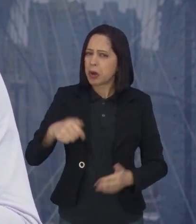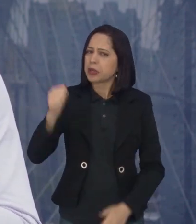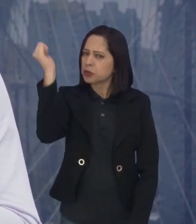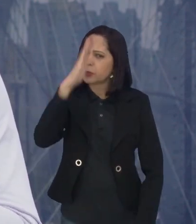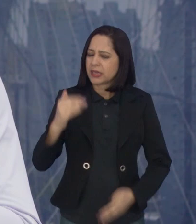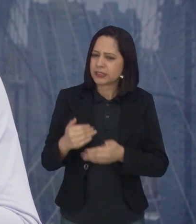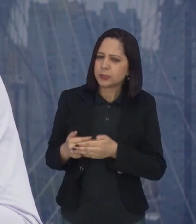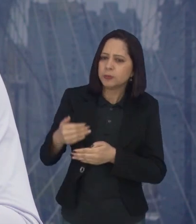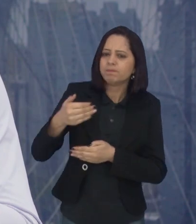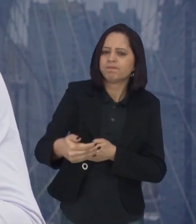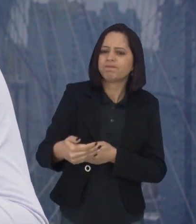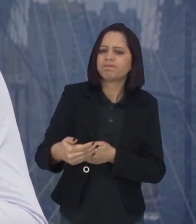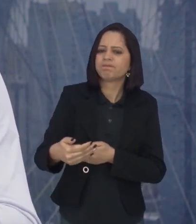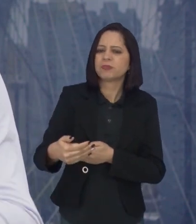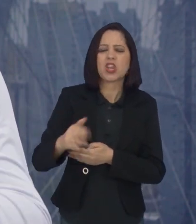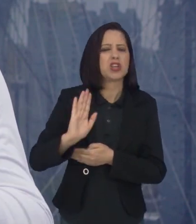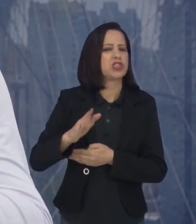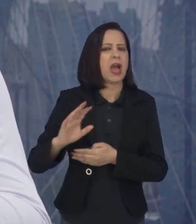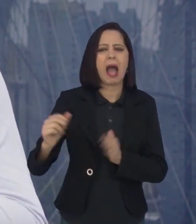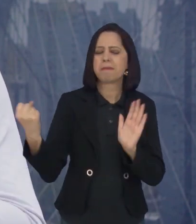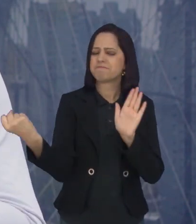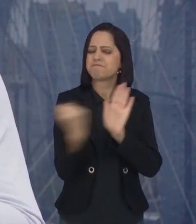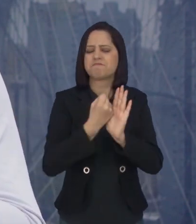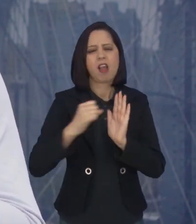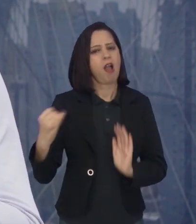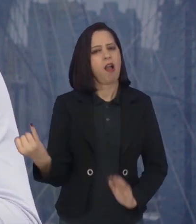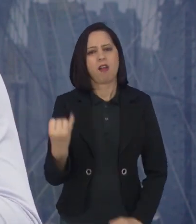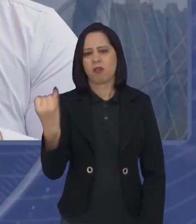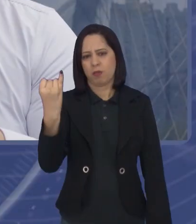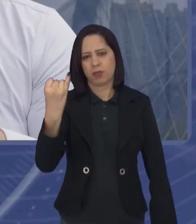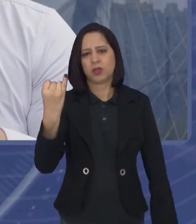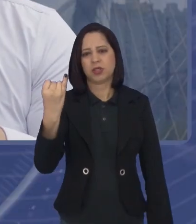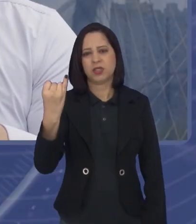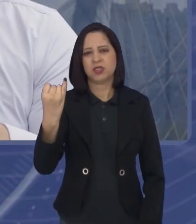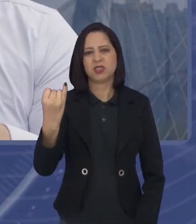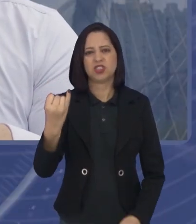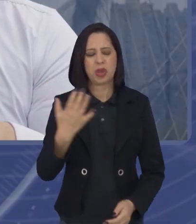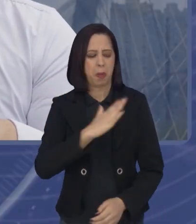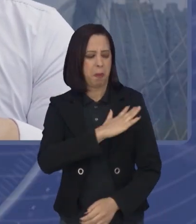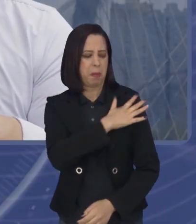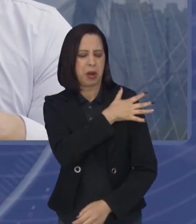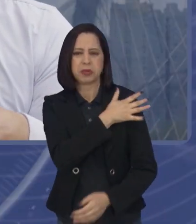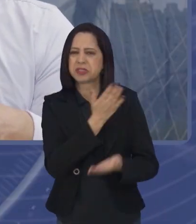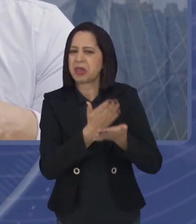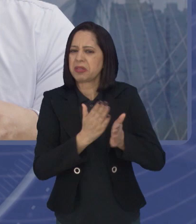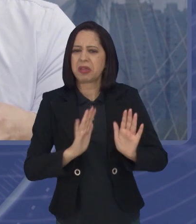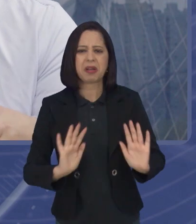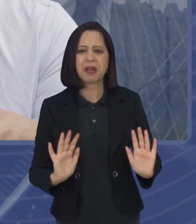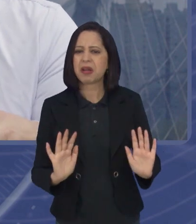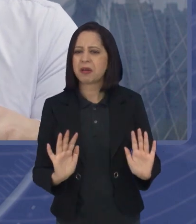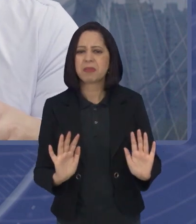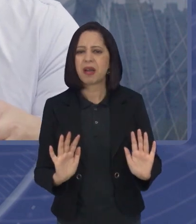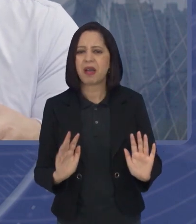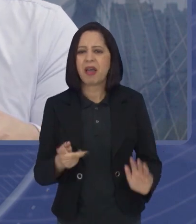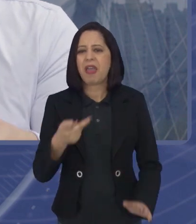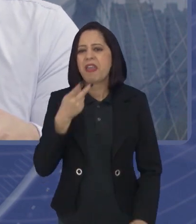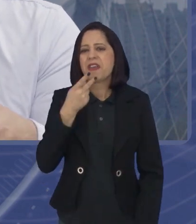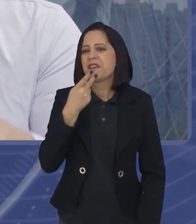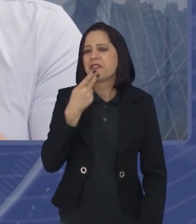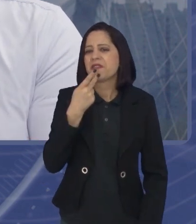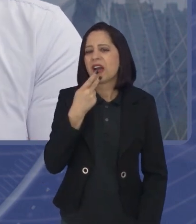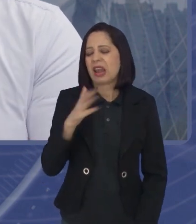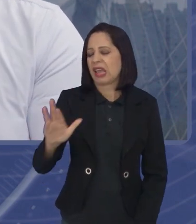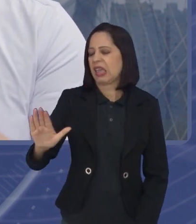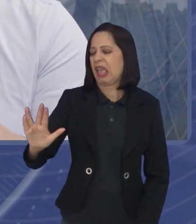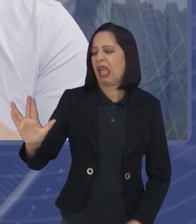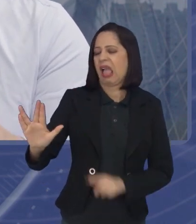eu acho que é o mais importante para que a gente desenvolva isso aí e acabe com esse preconceito de falarmos que isso não